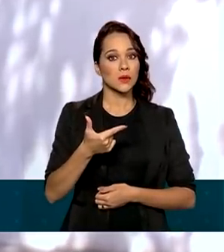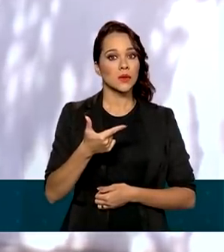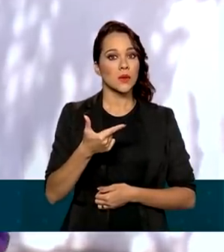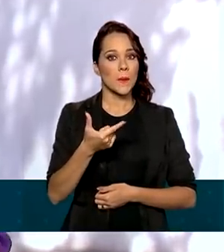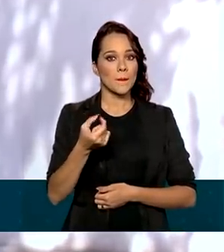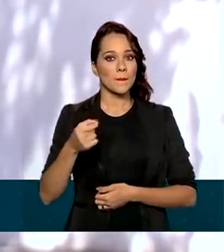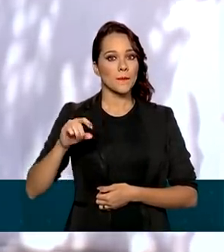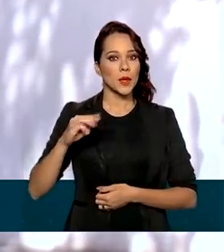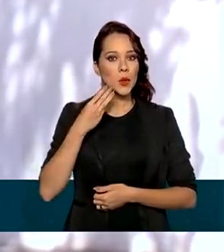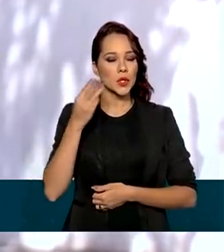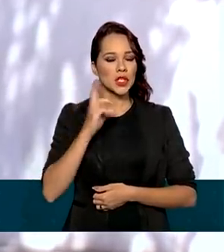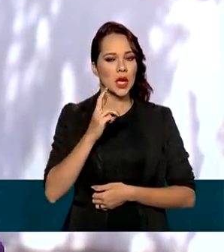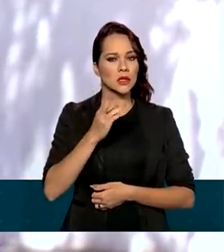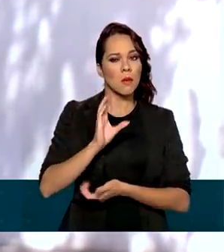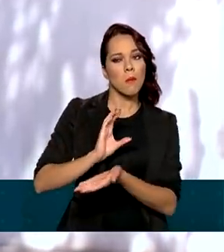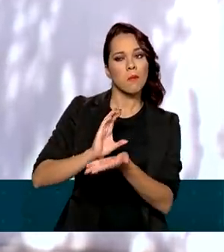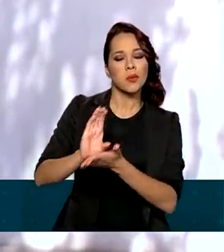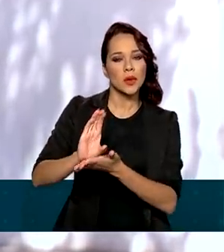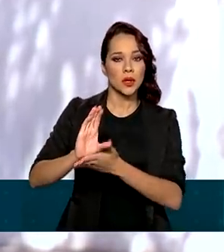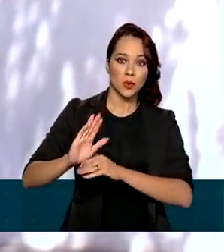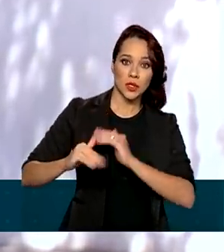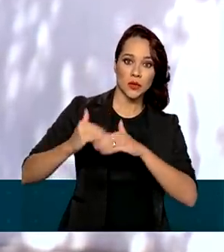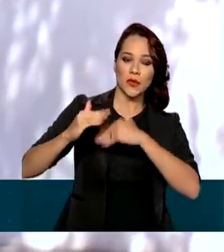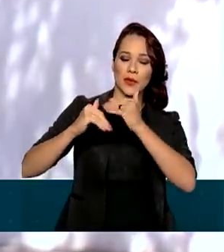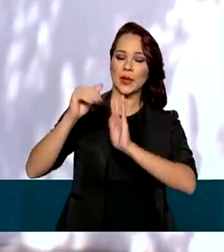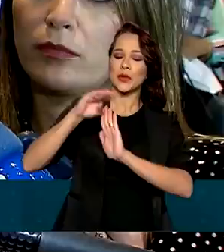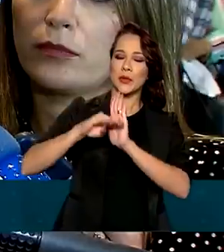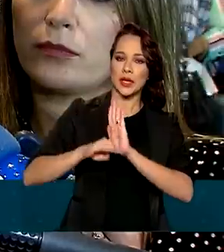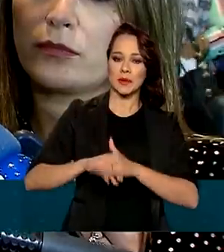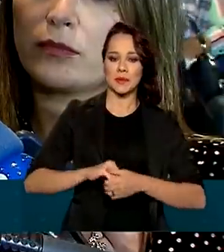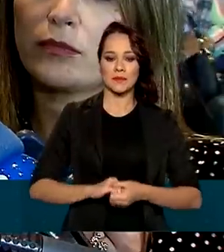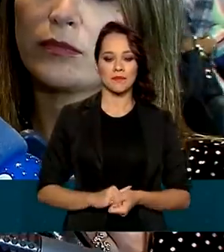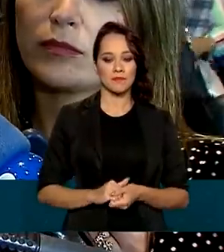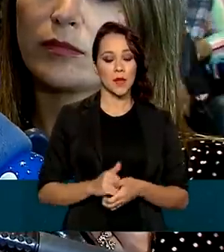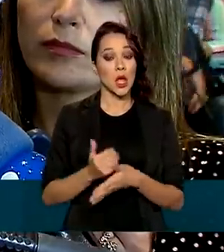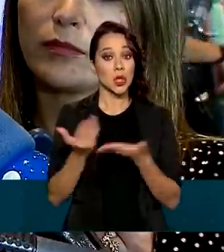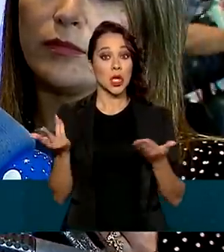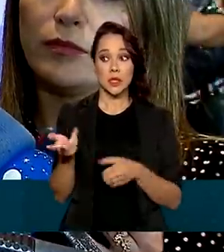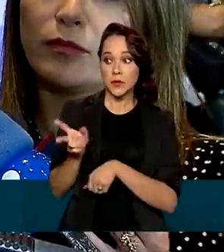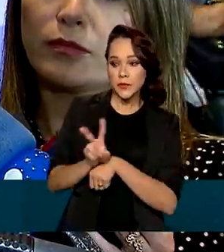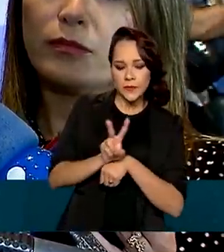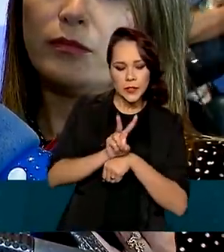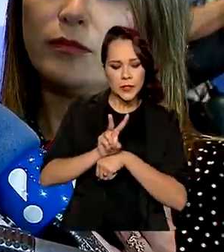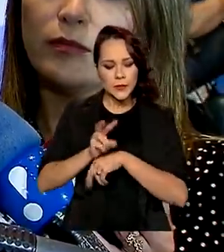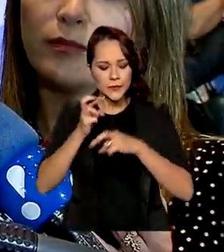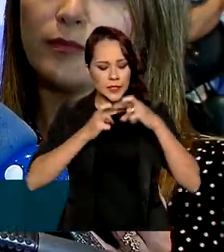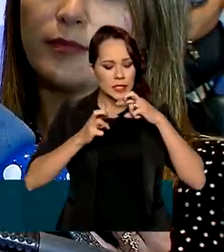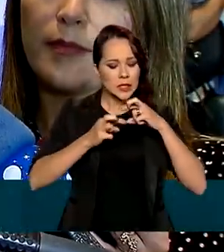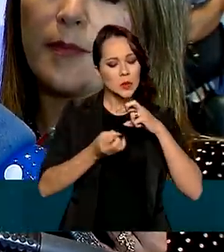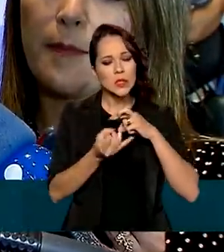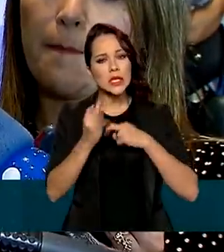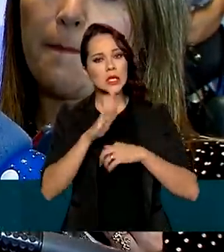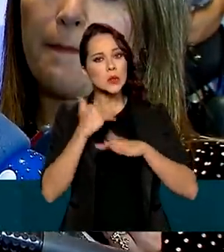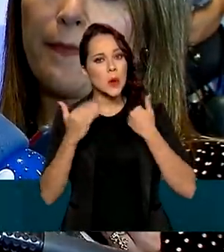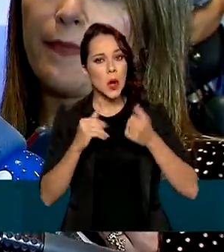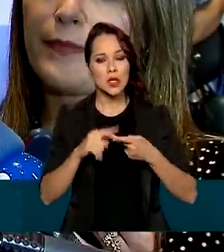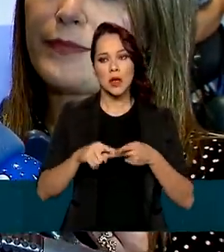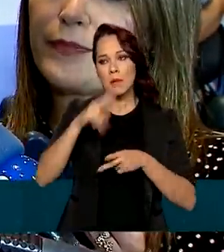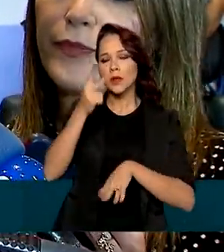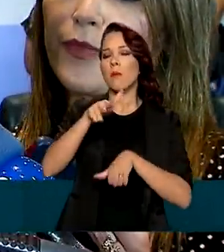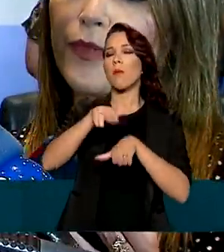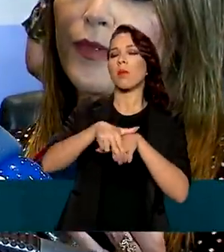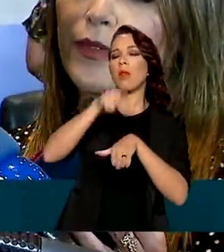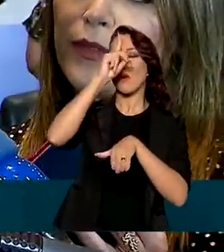reais serão aplicados no desenvolvimento do programa. Nós estamos monitorando mortalidade, permanência